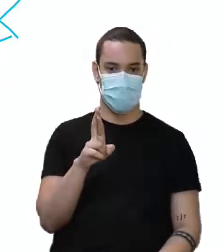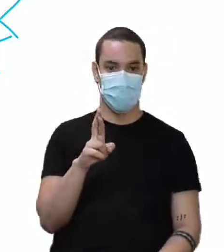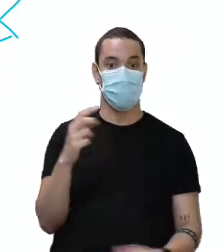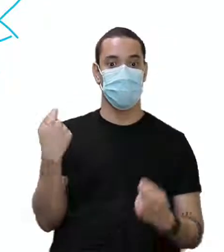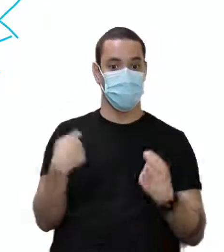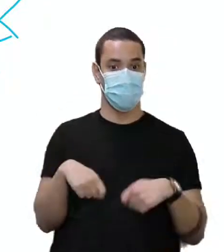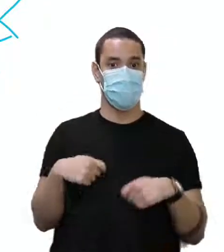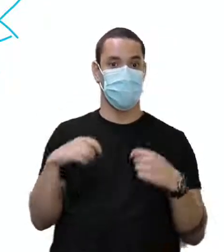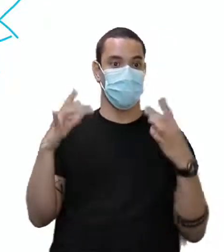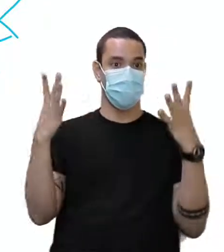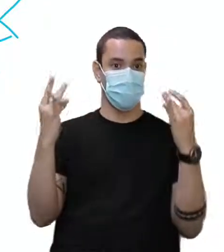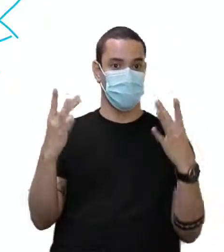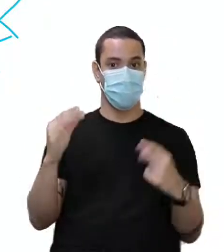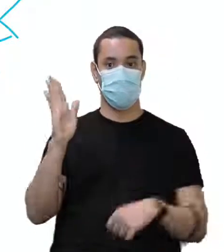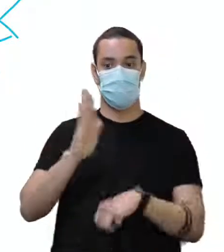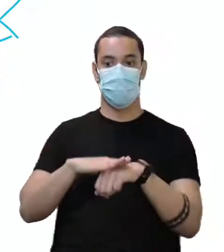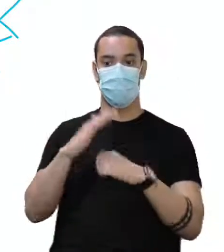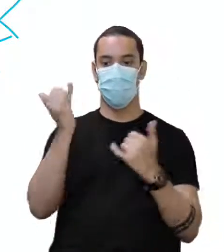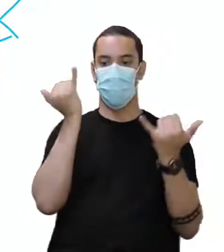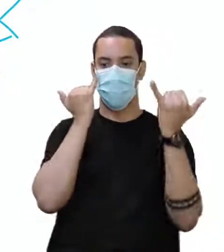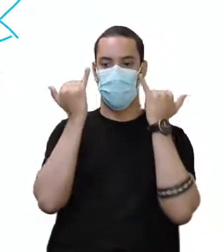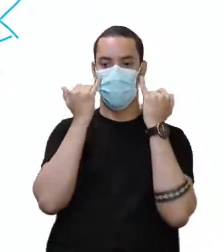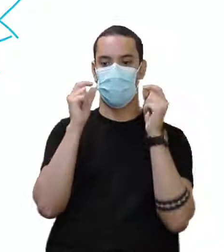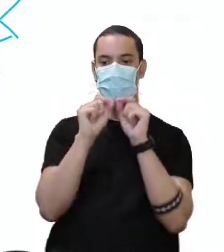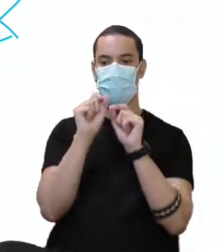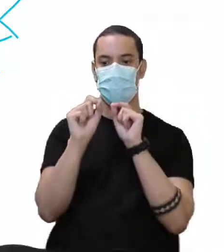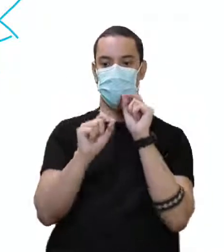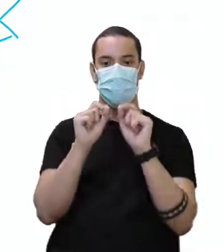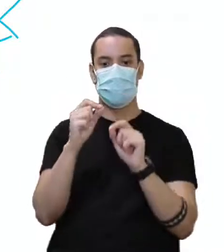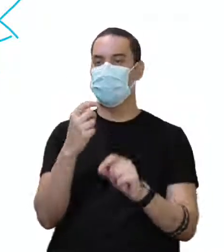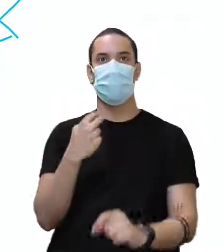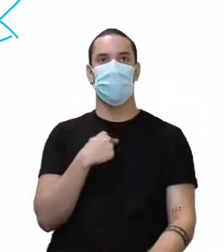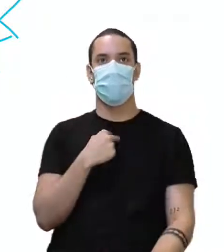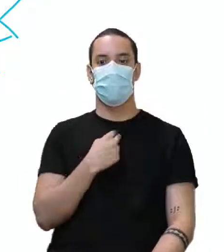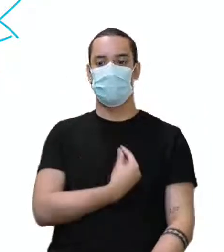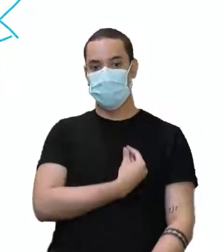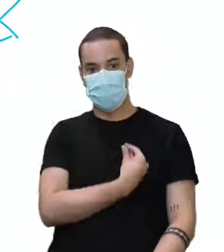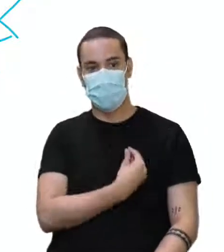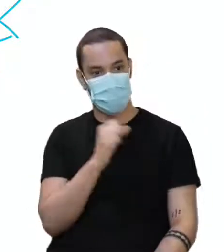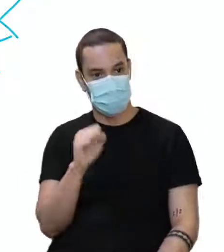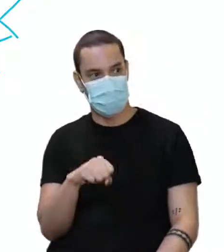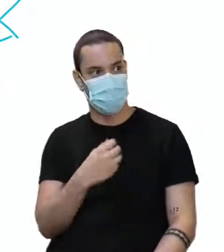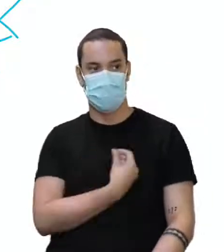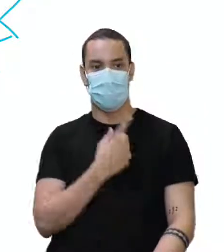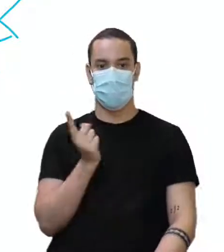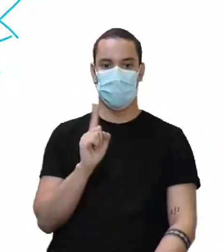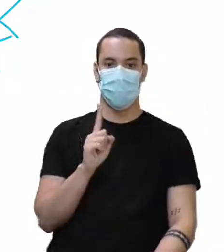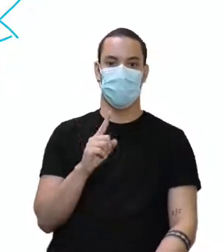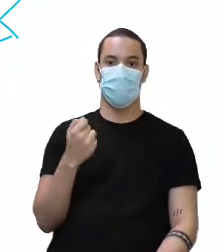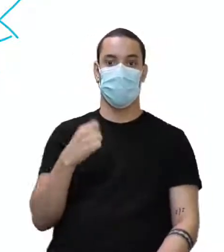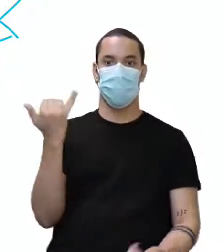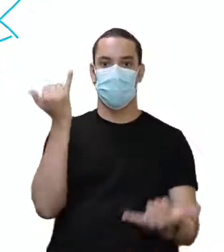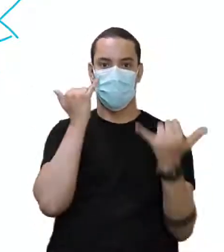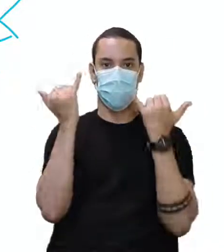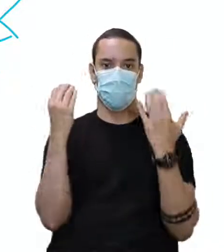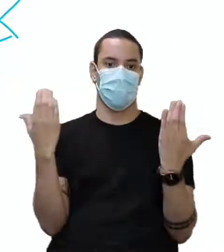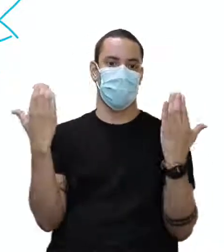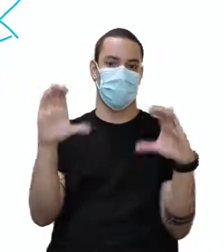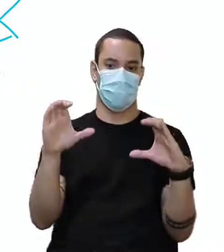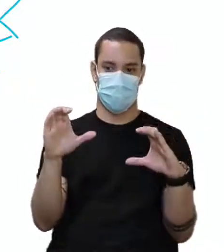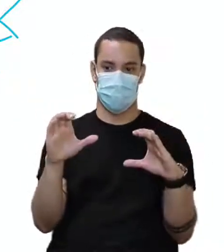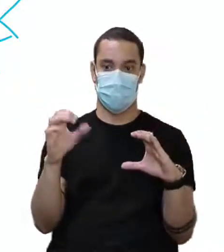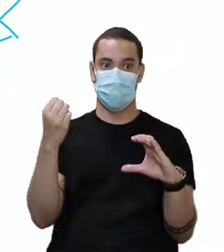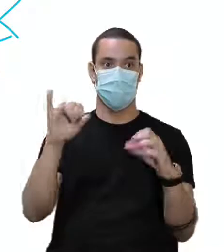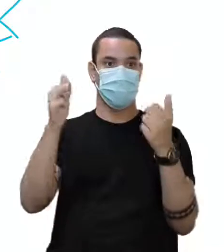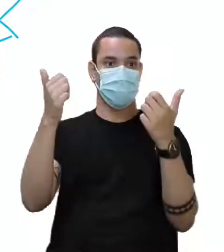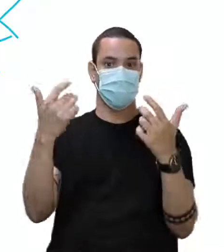dizer, eu tenho que dar mais informações do que eles estavam fazendo. Eu não posso falar sim, estava, não estava. Não, não estava. E aí, se eu